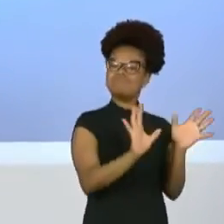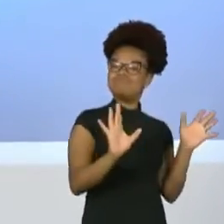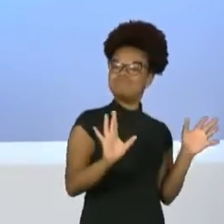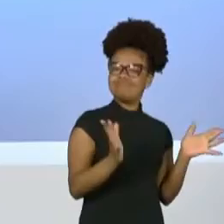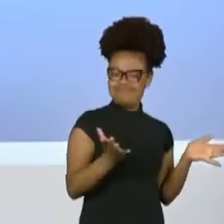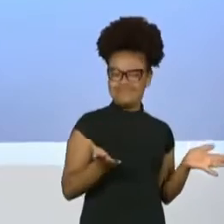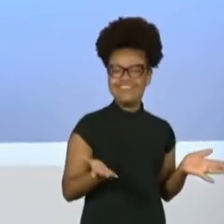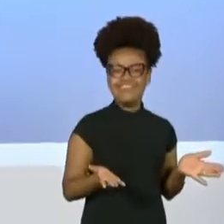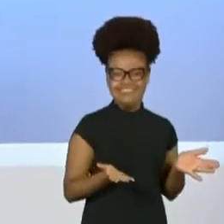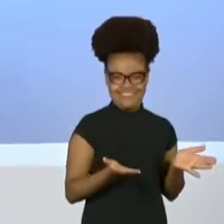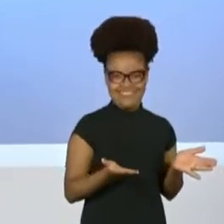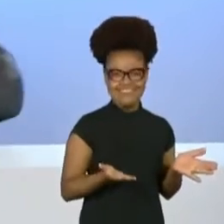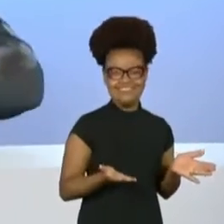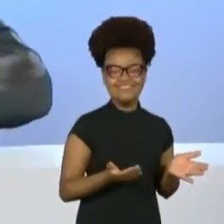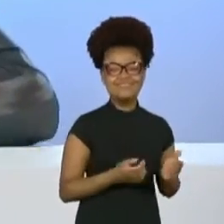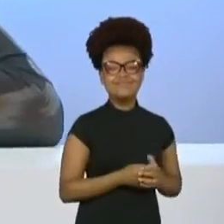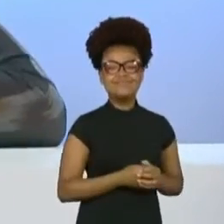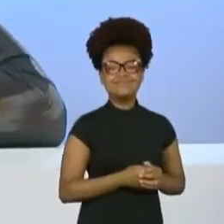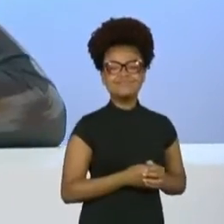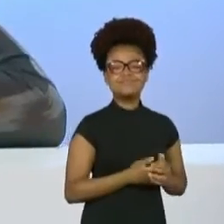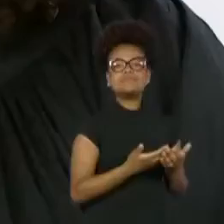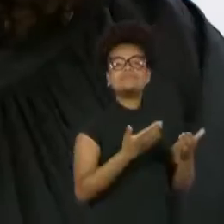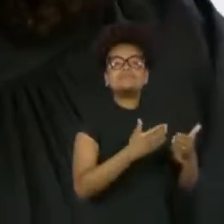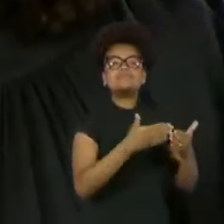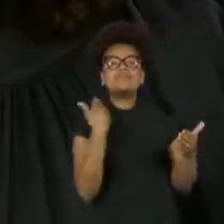Todos os seus casamentos deram certo?